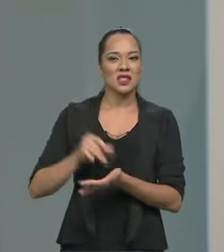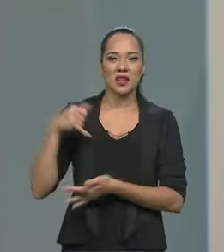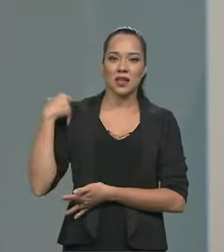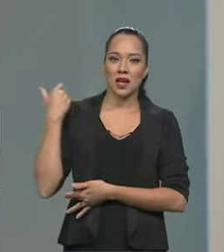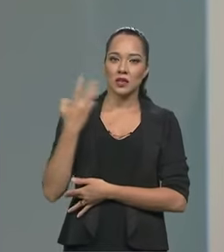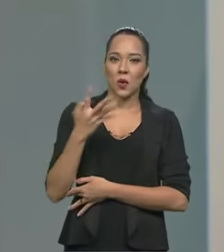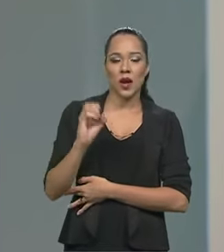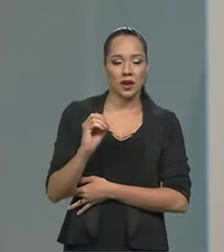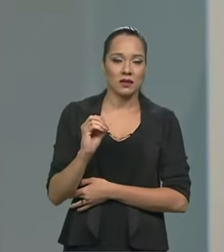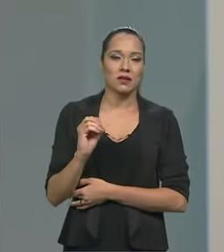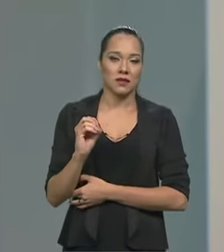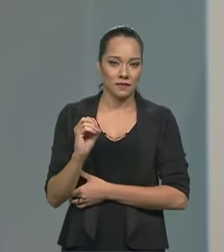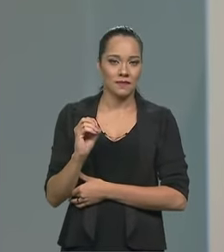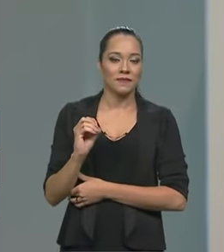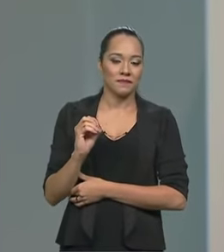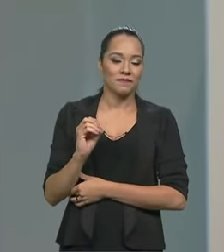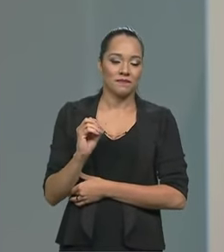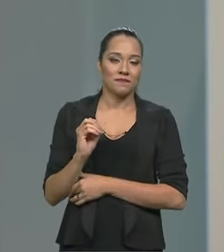40 anos de idade,